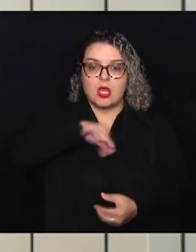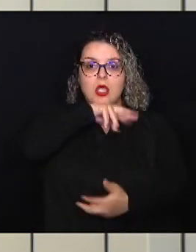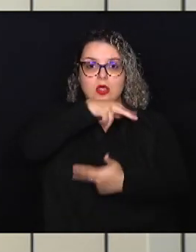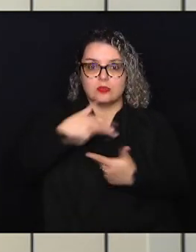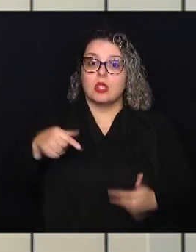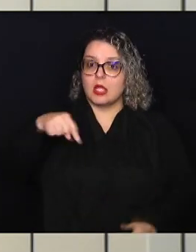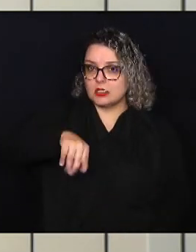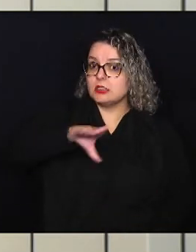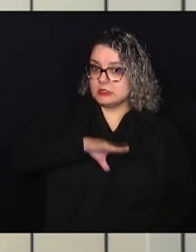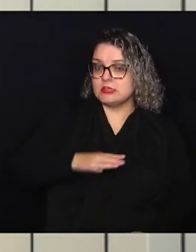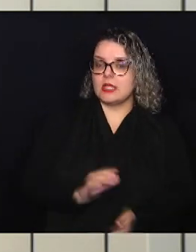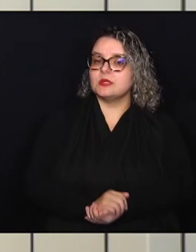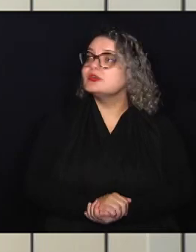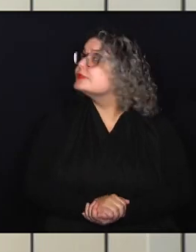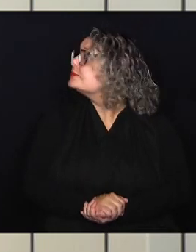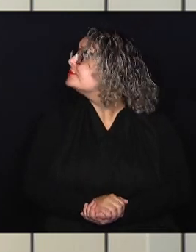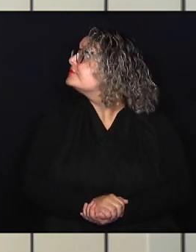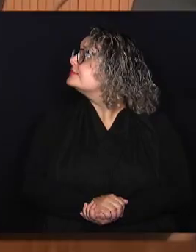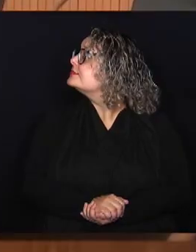município.